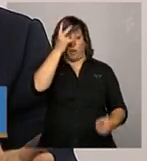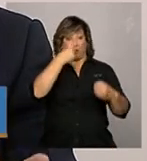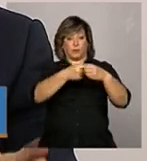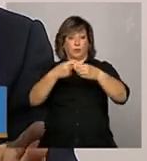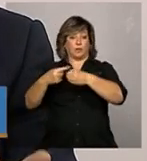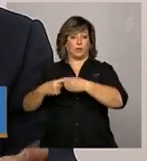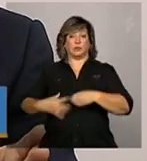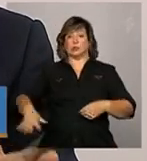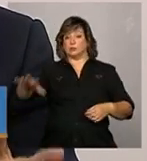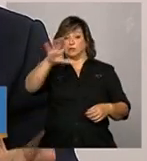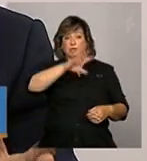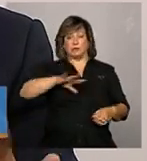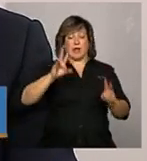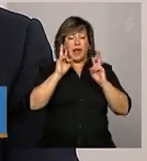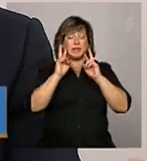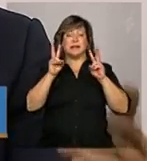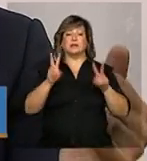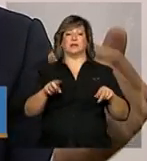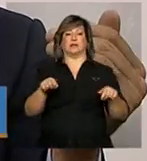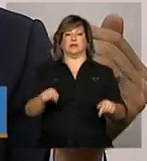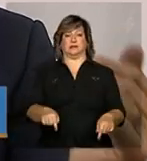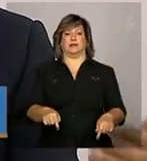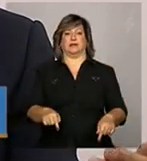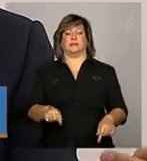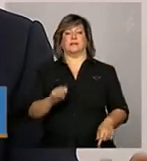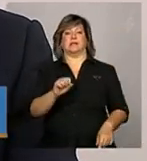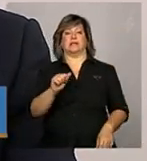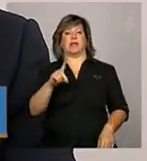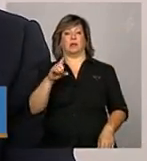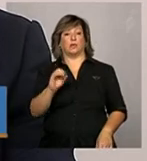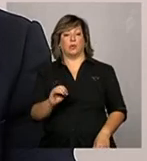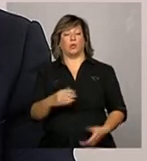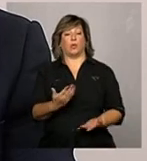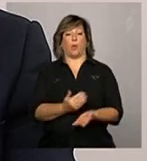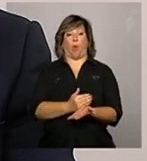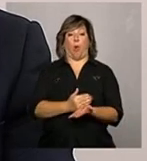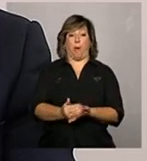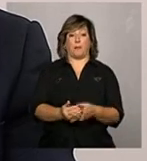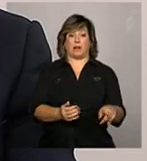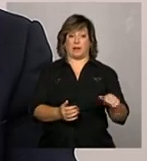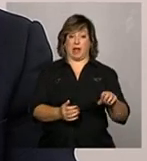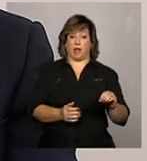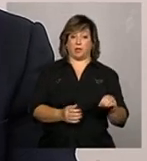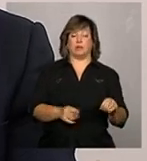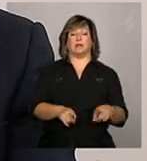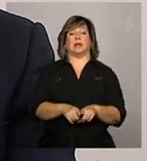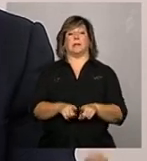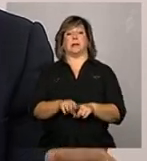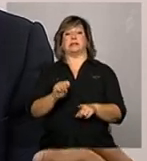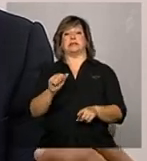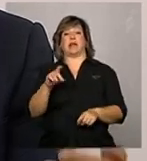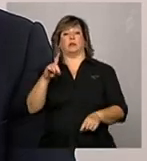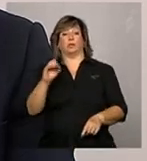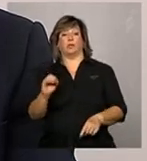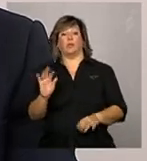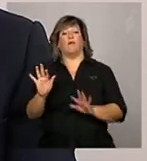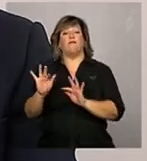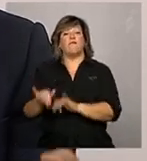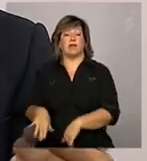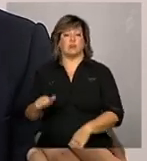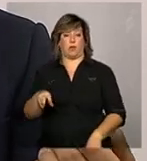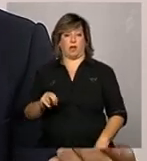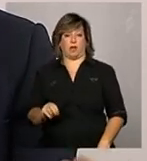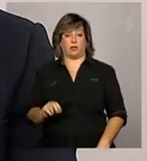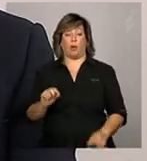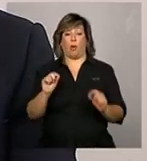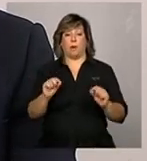estejam atentos basicamente aos saldos no início do ano e aos saldos no final do ano o que ele deve prestar contas é